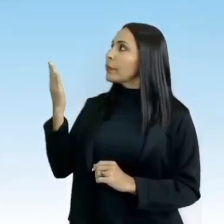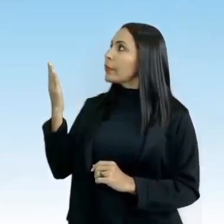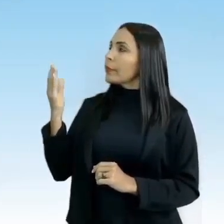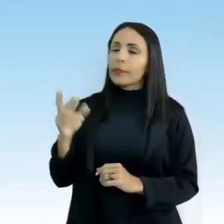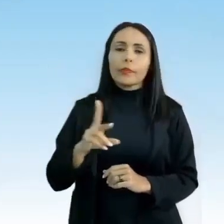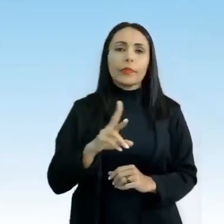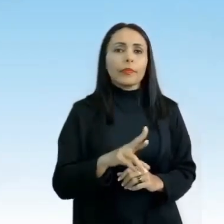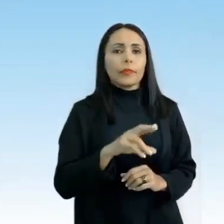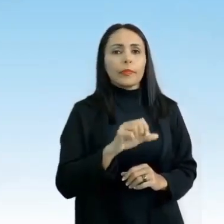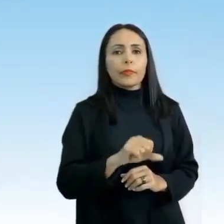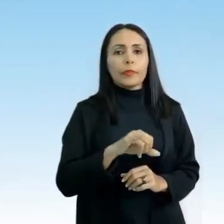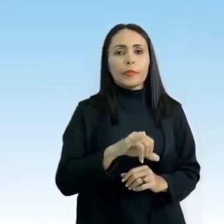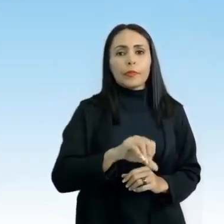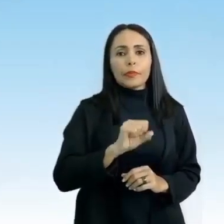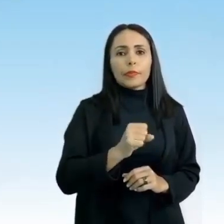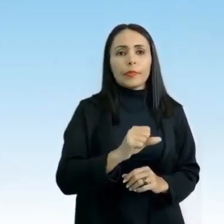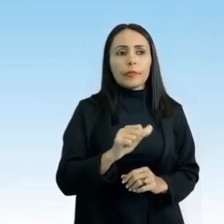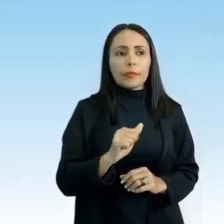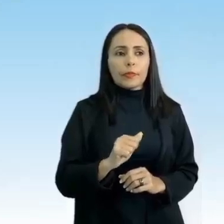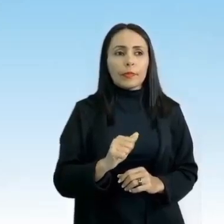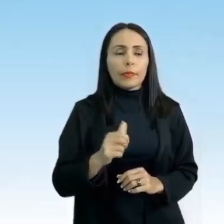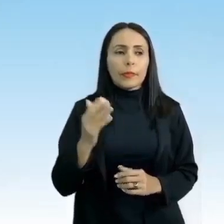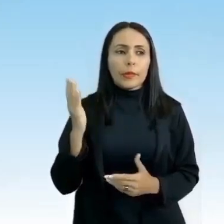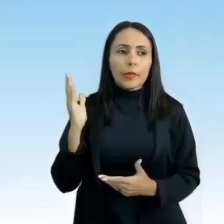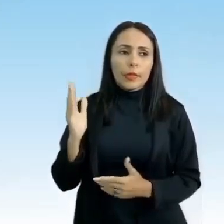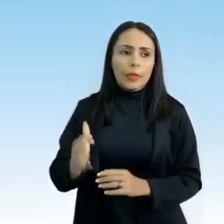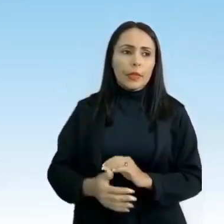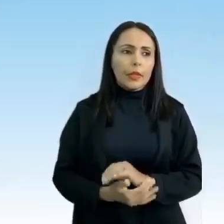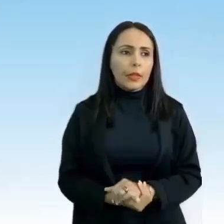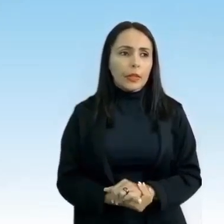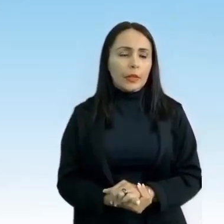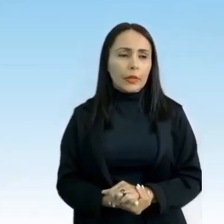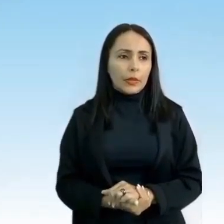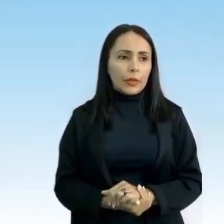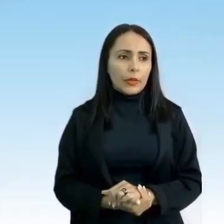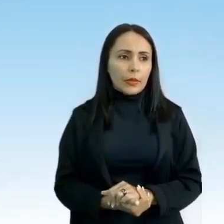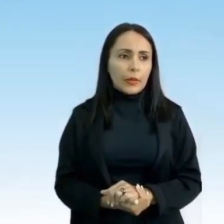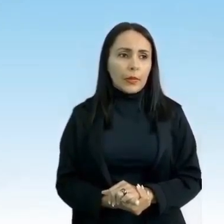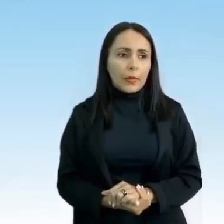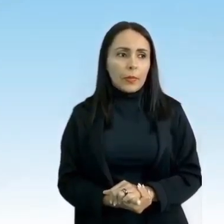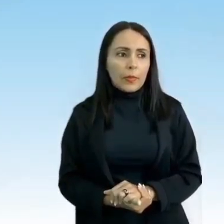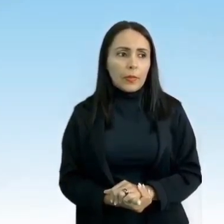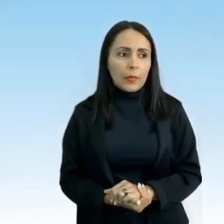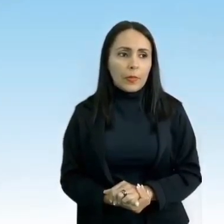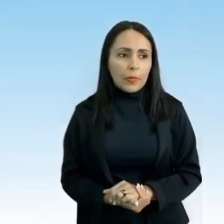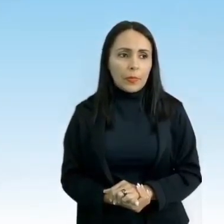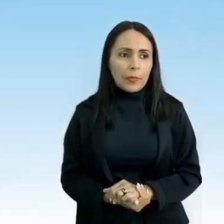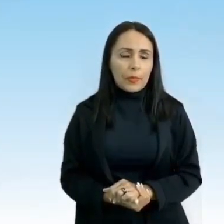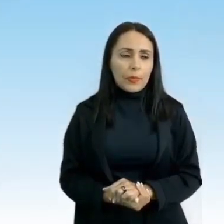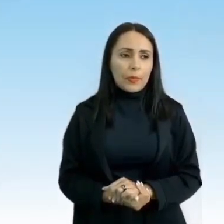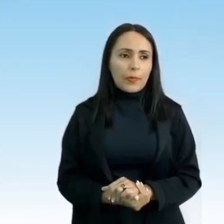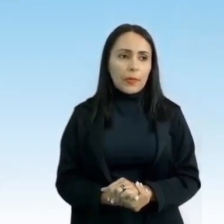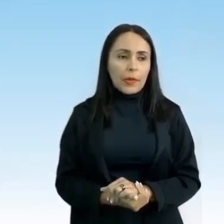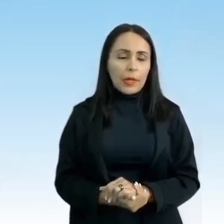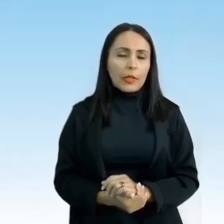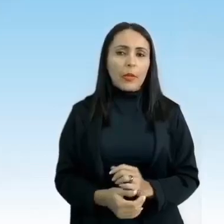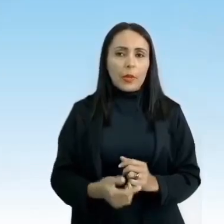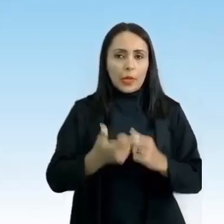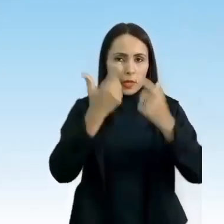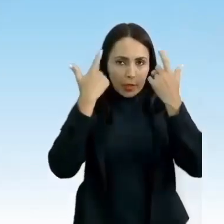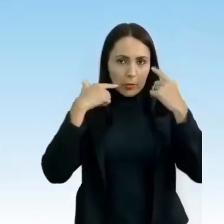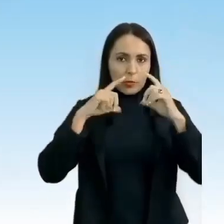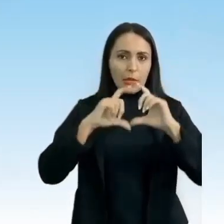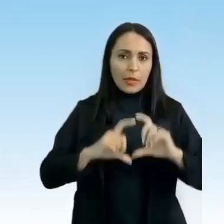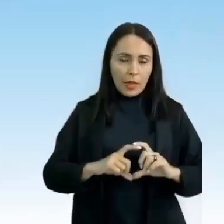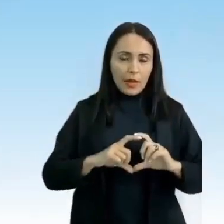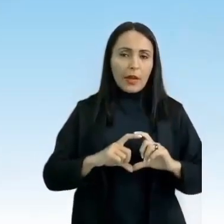Raíssa Leal, pessoal. Olha só o que ela fez lá nas Olimpíadas de Tóquio. Ganhamos medalha lá